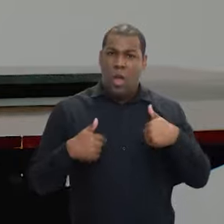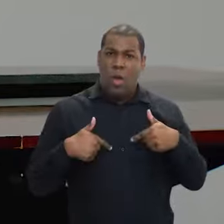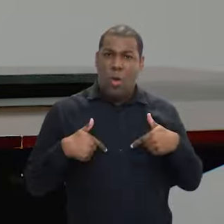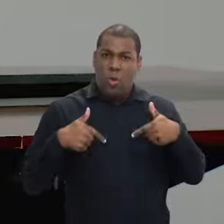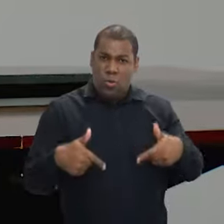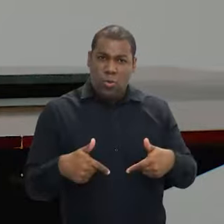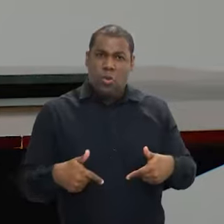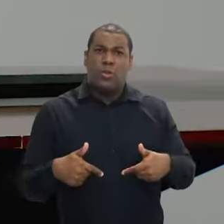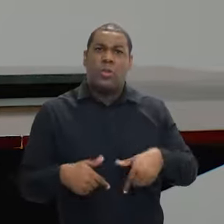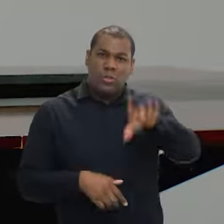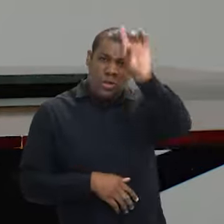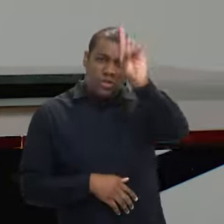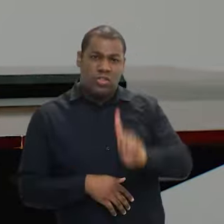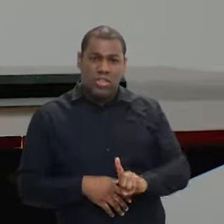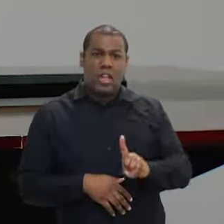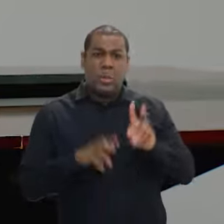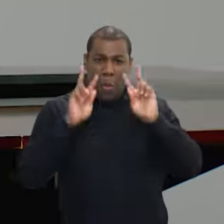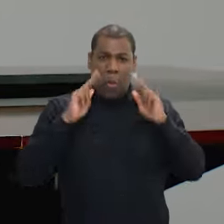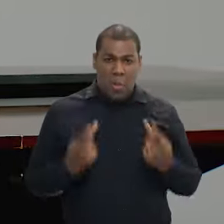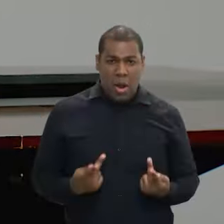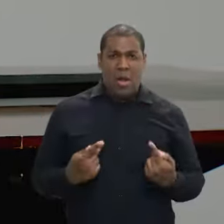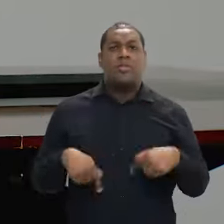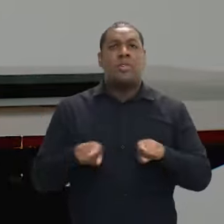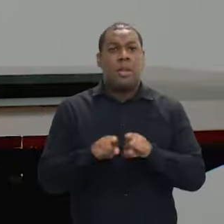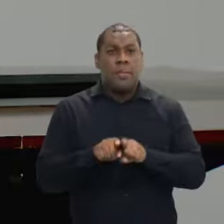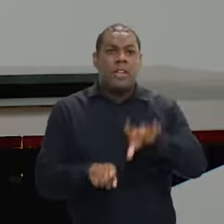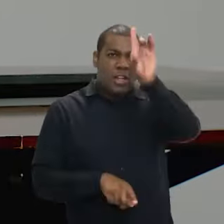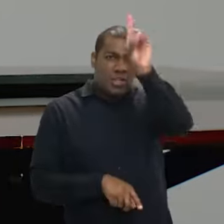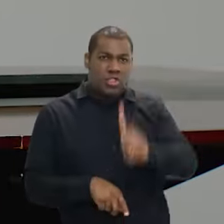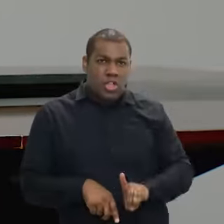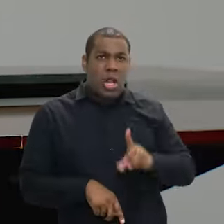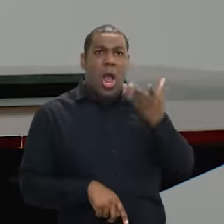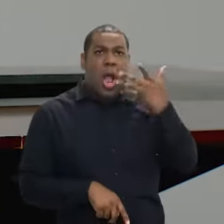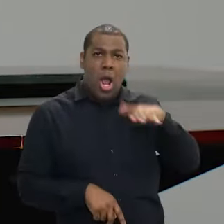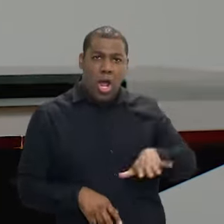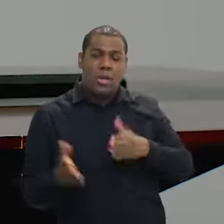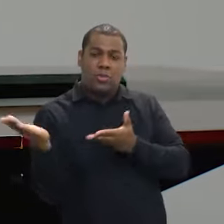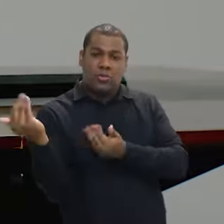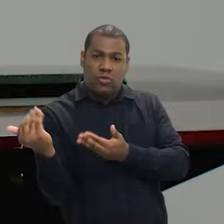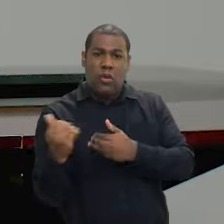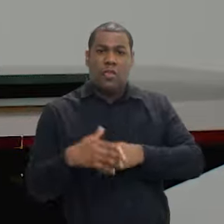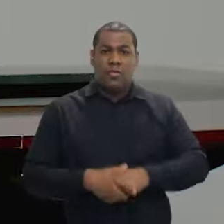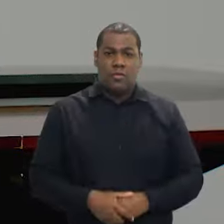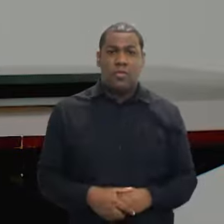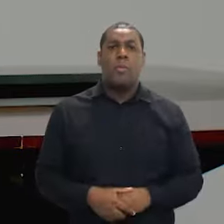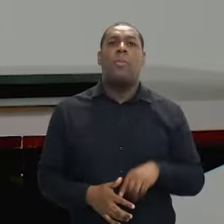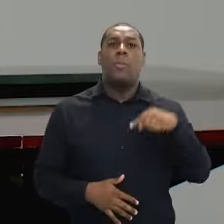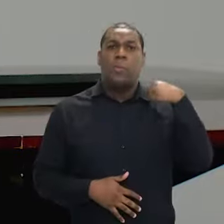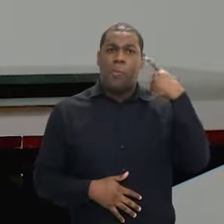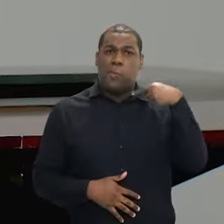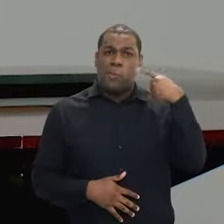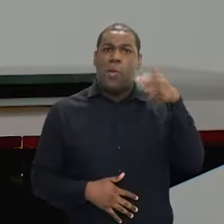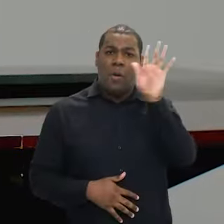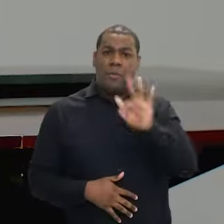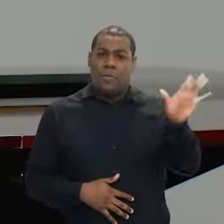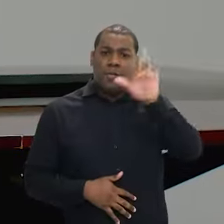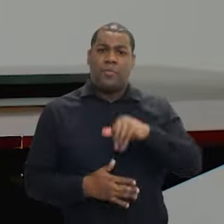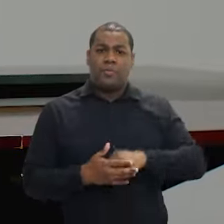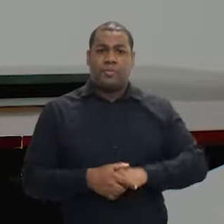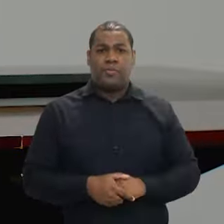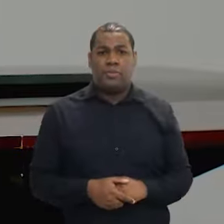relacionadas ao direito criminal e direito também de crianças e adolescentes. E como defensora pública,